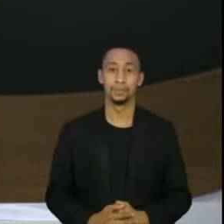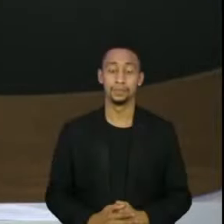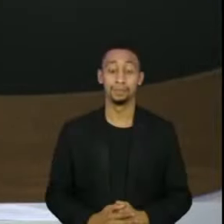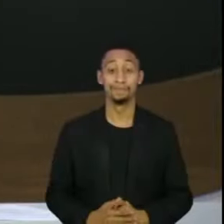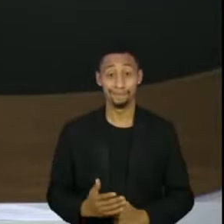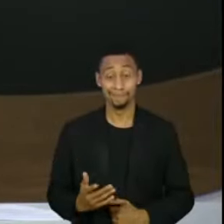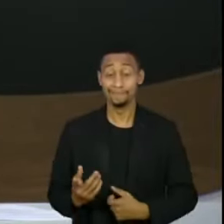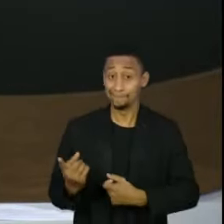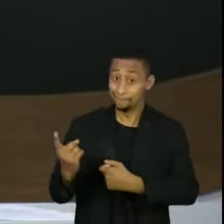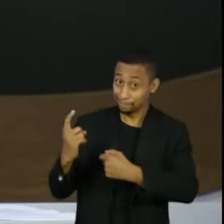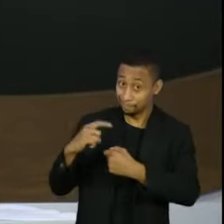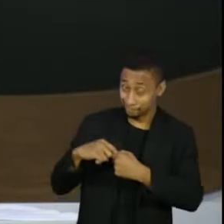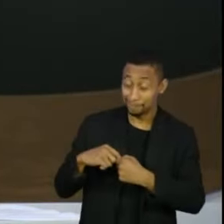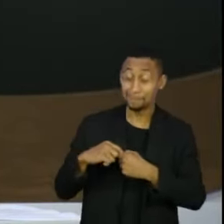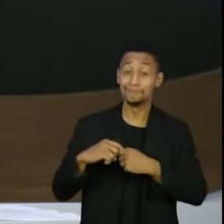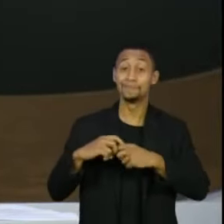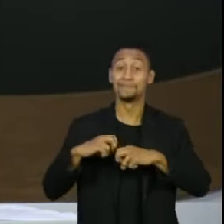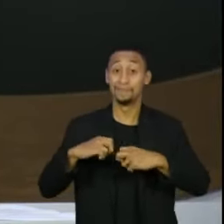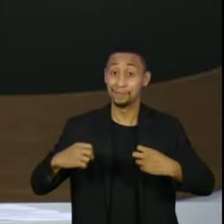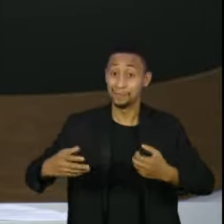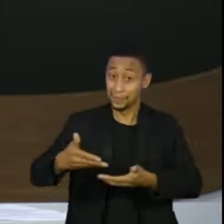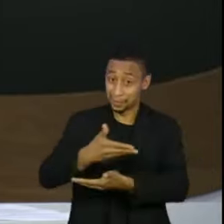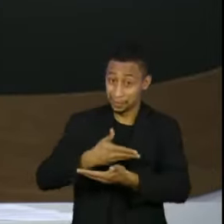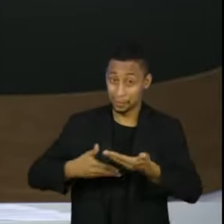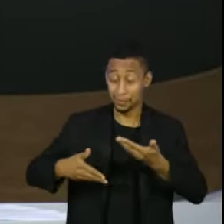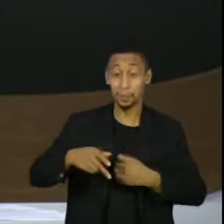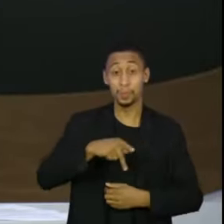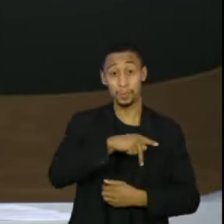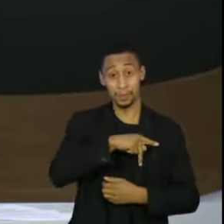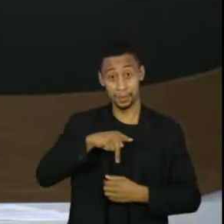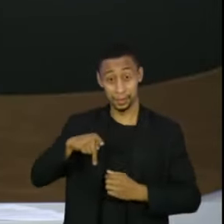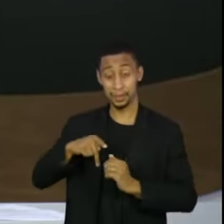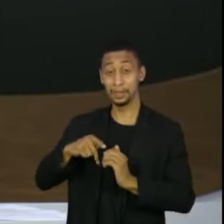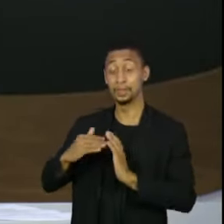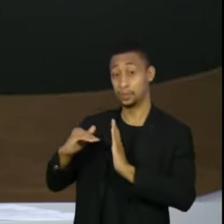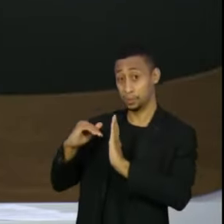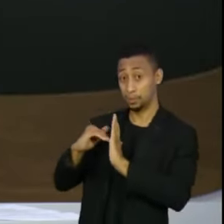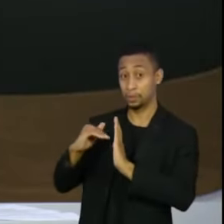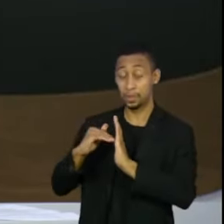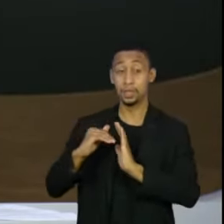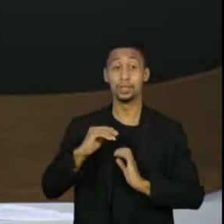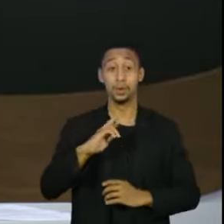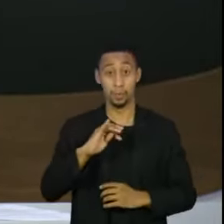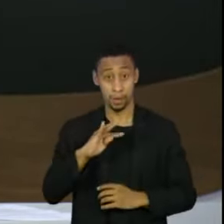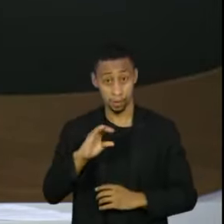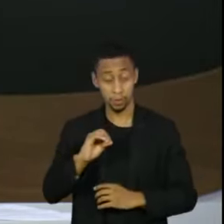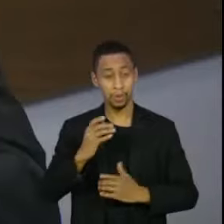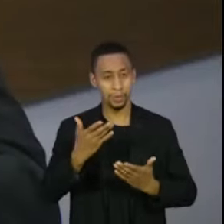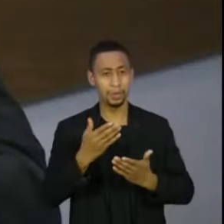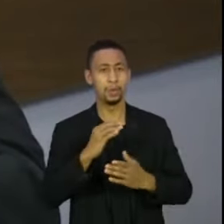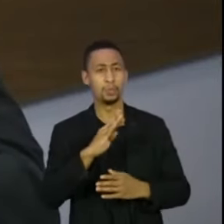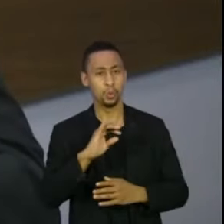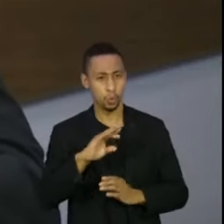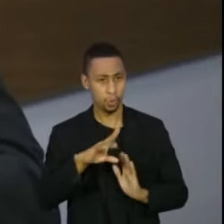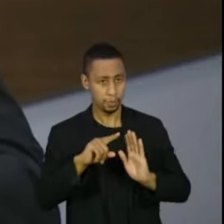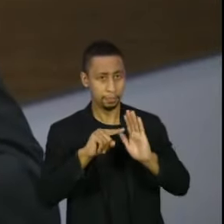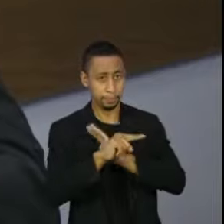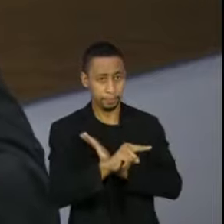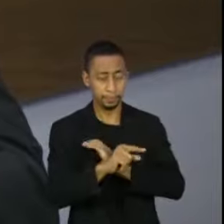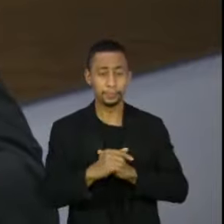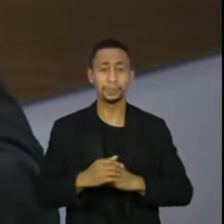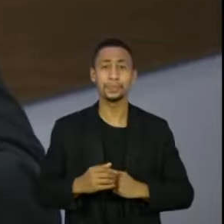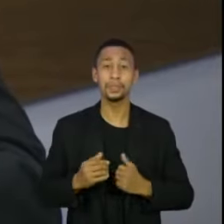Estamos de volta para esse Roda Viva com o presidente do Congresso, Rodrigo Pacheco. A pergunta agora é do Bruno Bogossian. Bruno. Presidente,